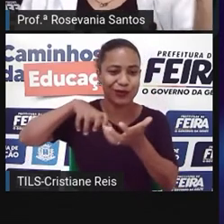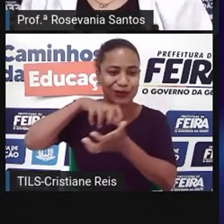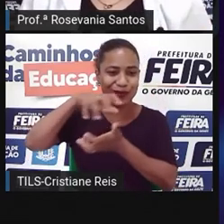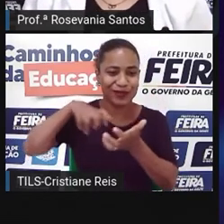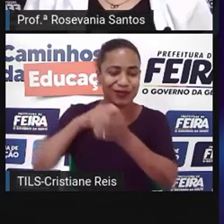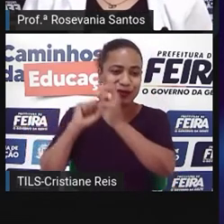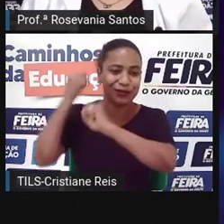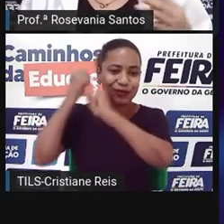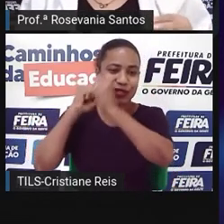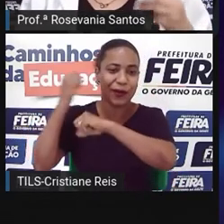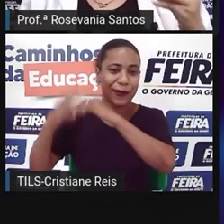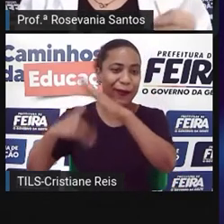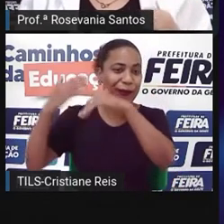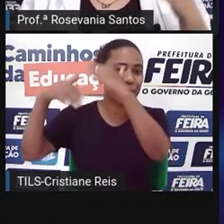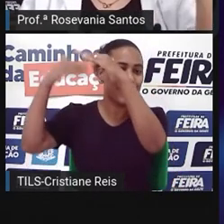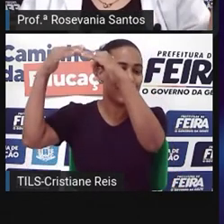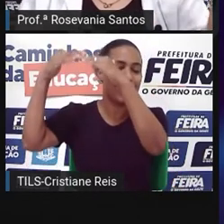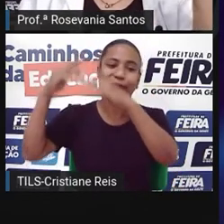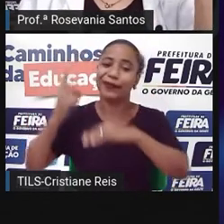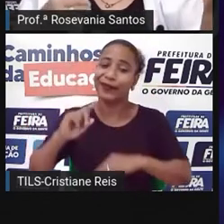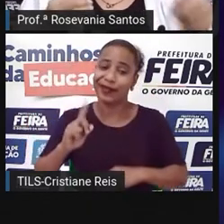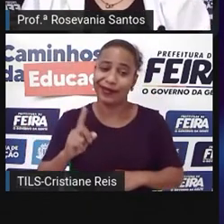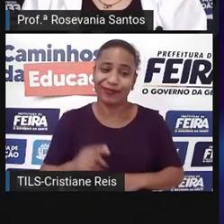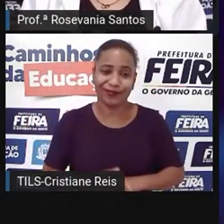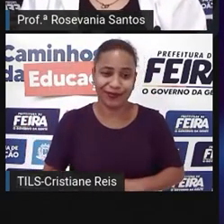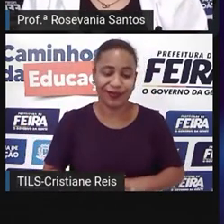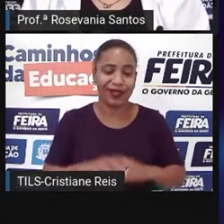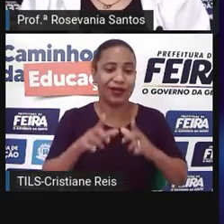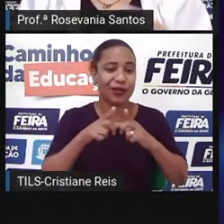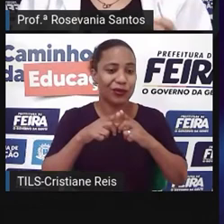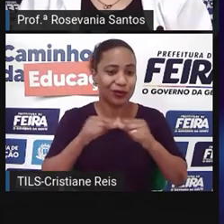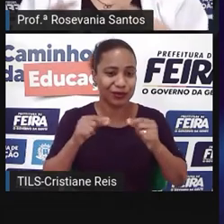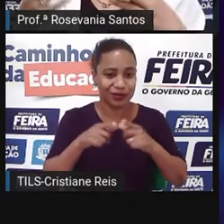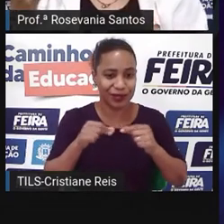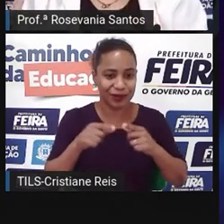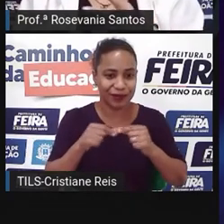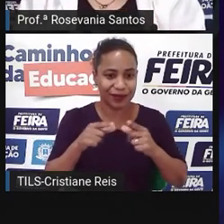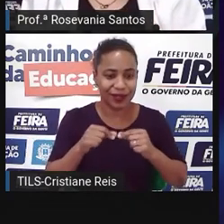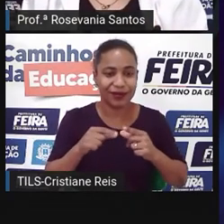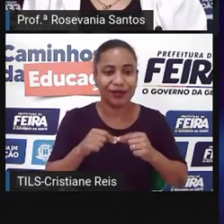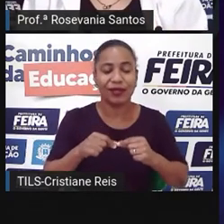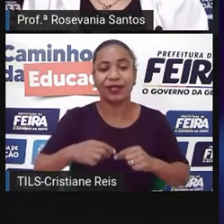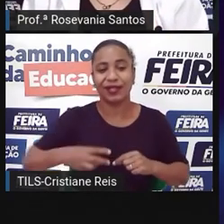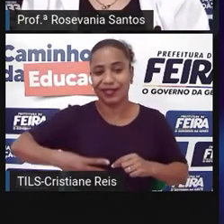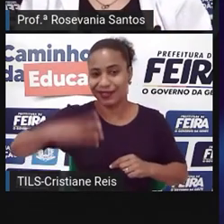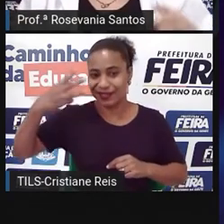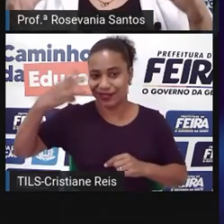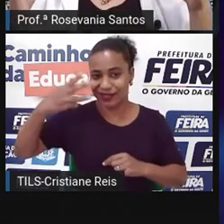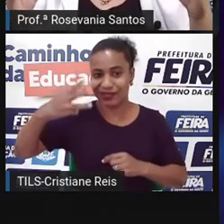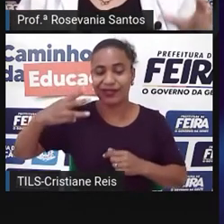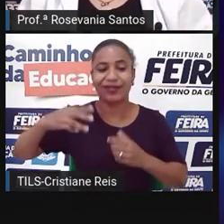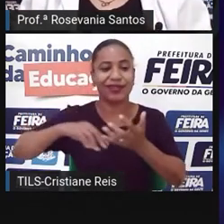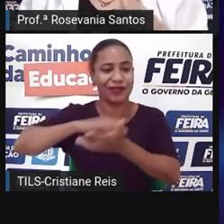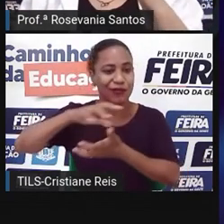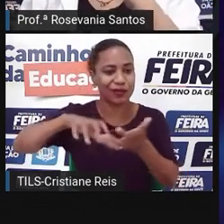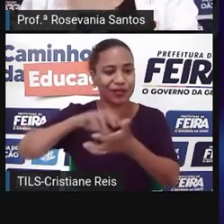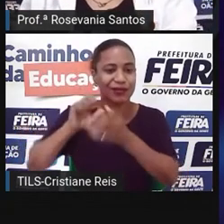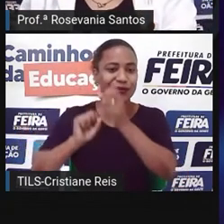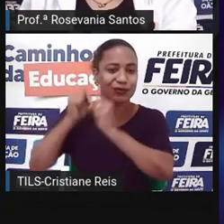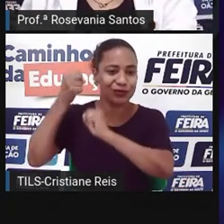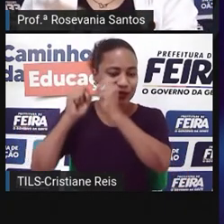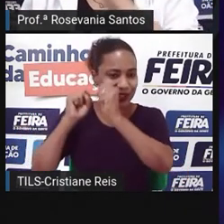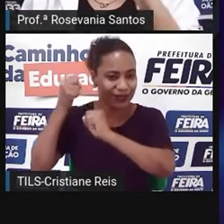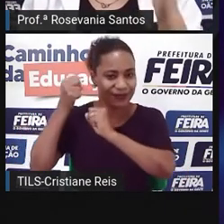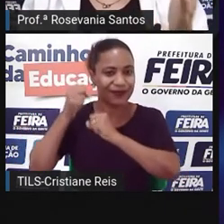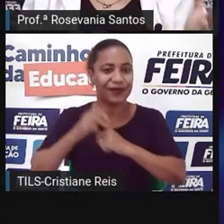ele já veio, já, no finalzinho, pra você ter a ideia, o Japão, ele é mais pautado, né, vamos dizer assim, na terceira revolução industrial. Mas aí essa